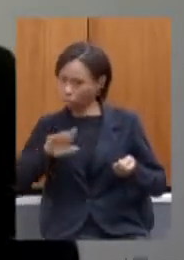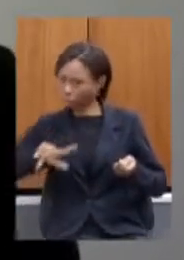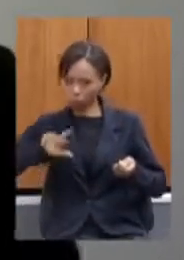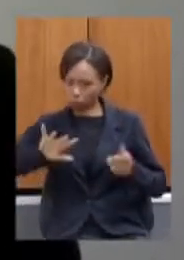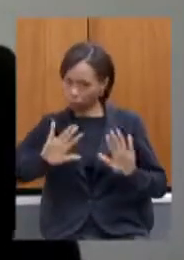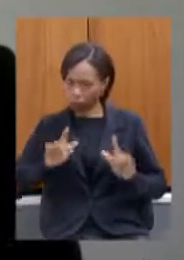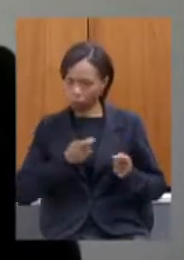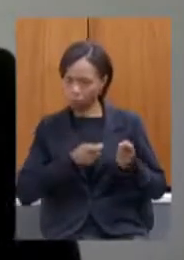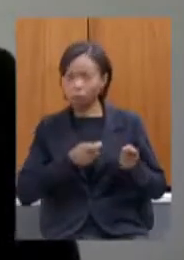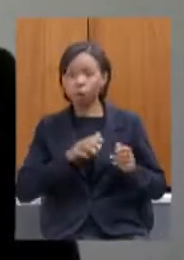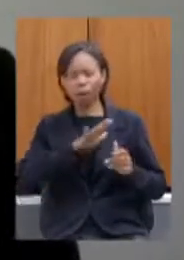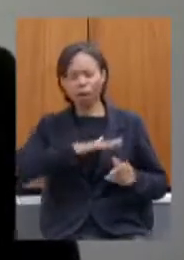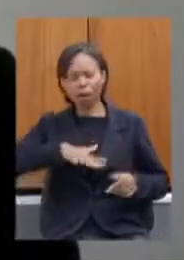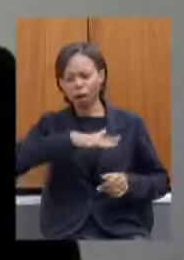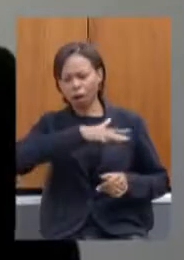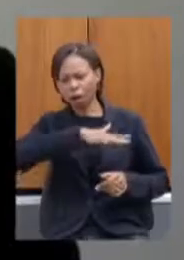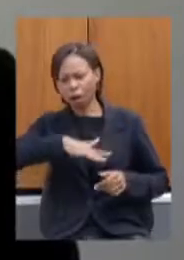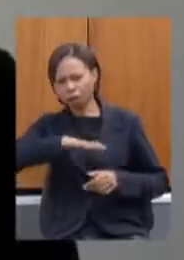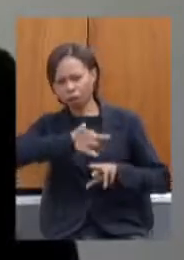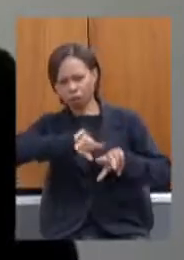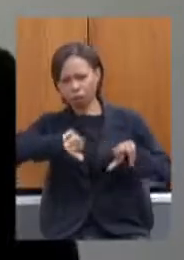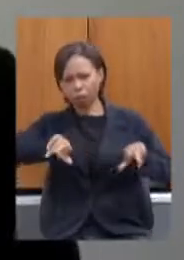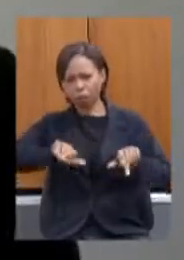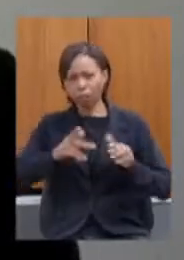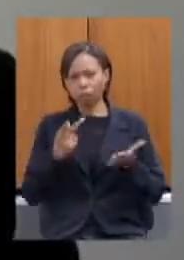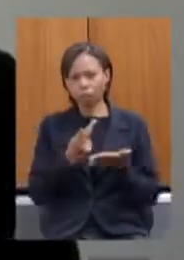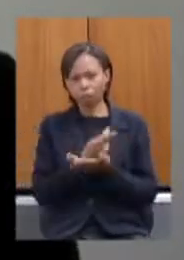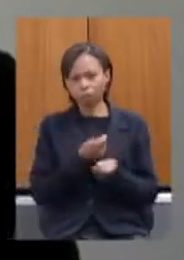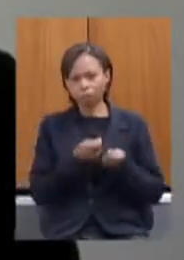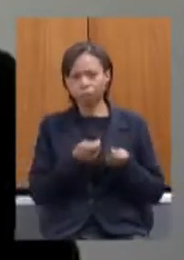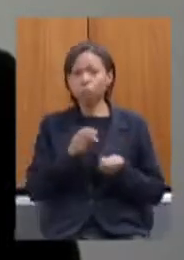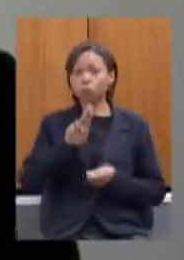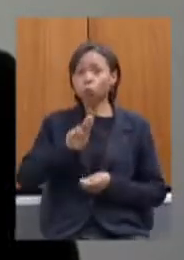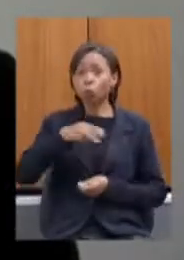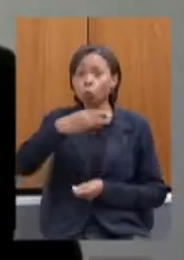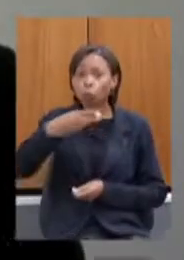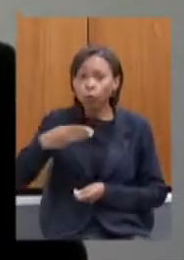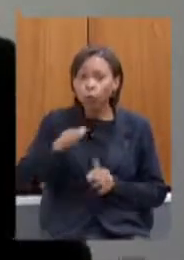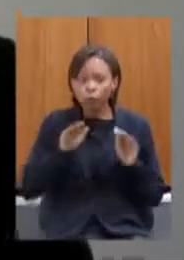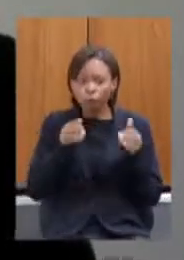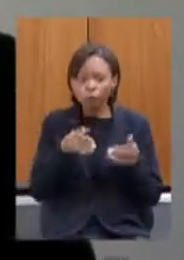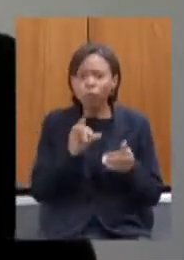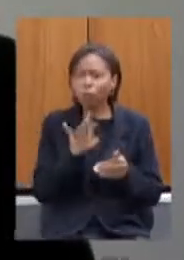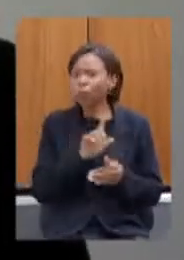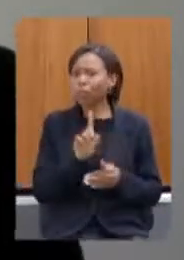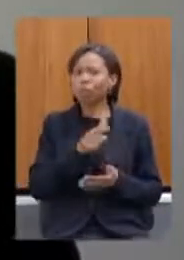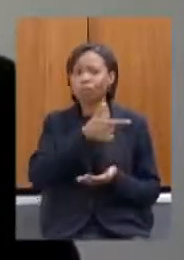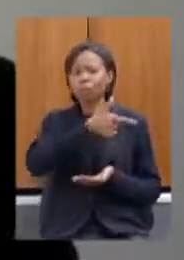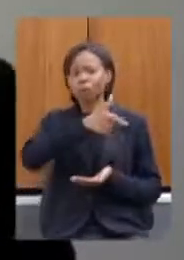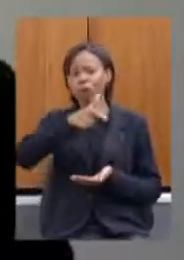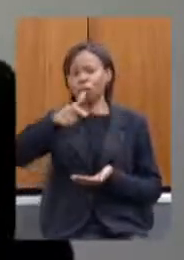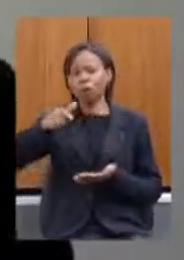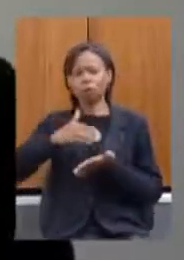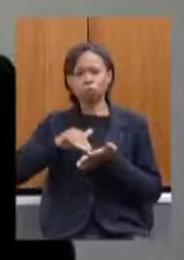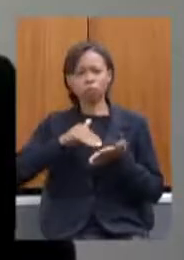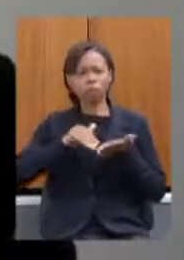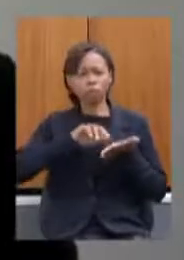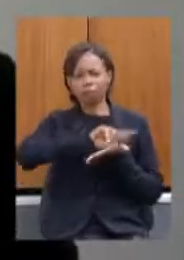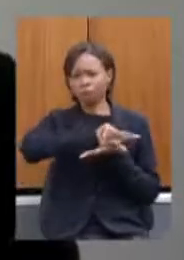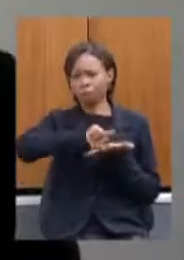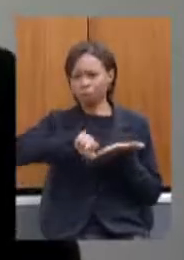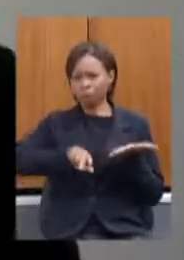ações de contingenciamento e não foi não foi da UENG especificamente foram várias outras secretarias que houve um